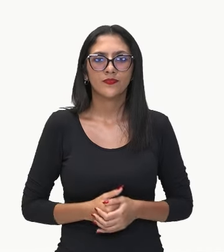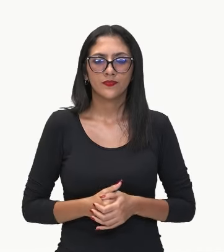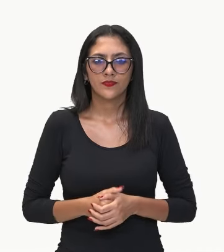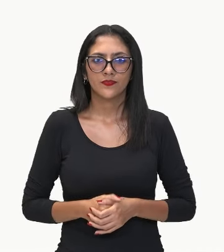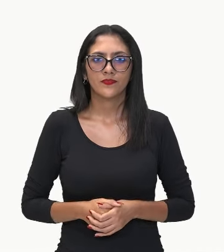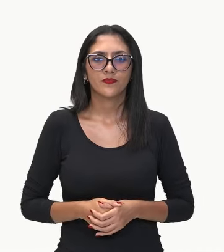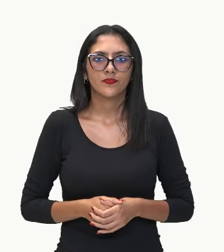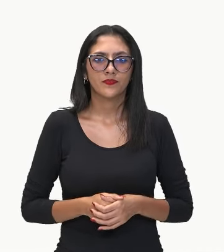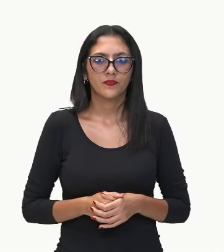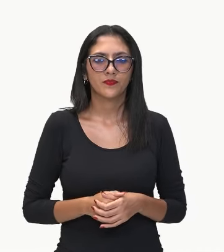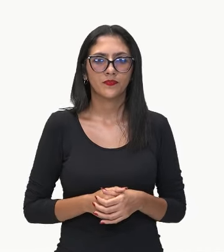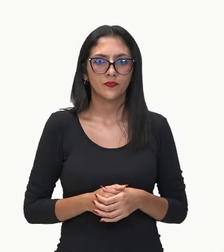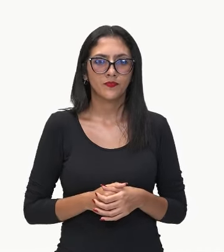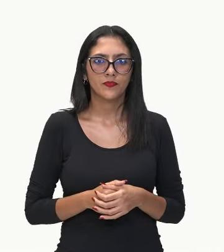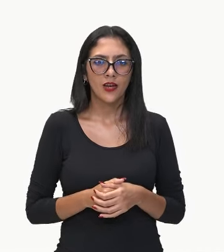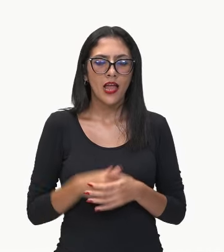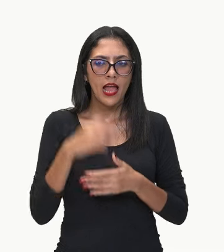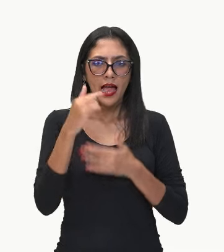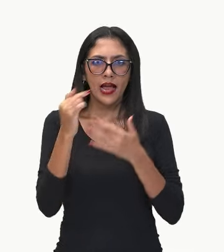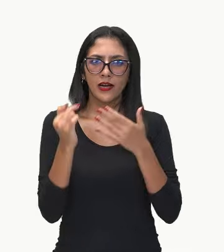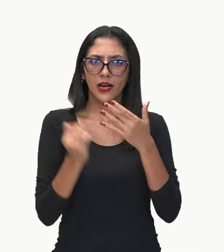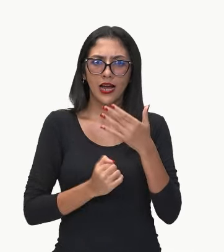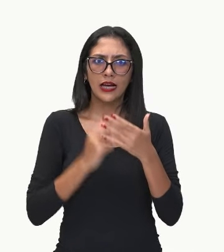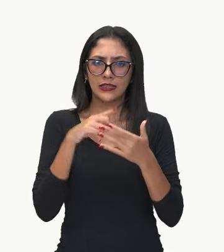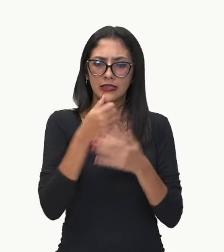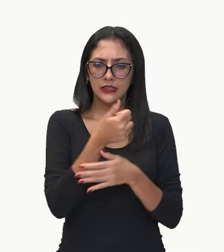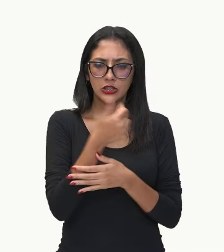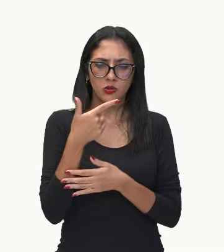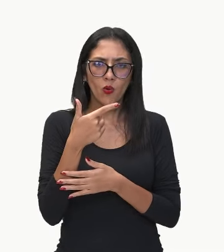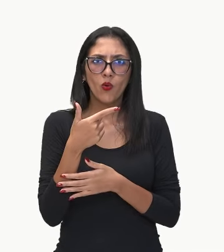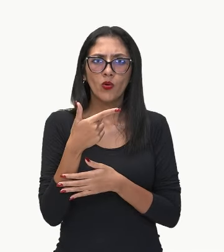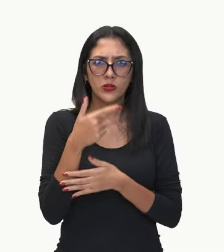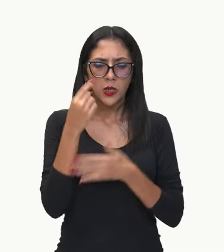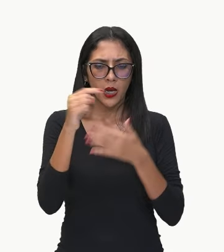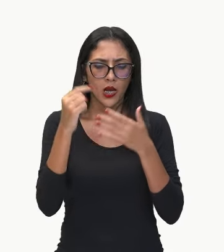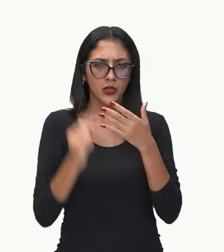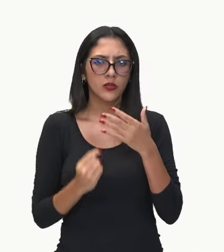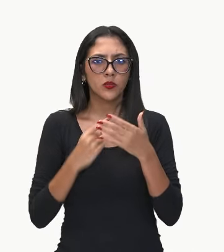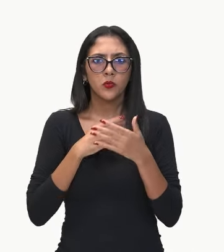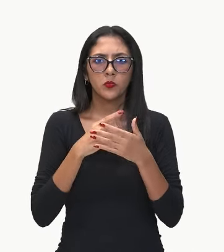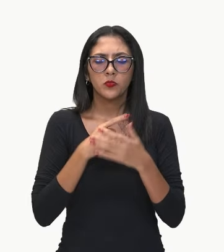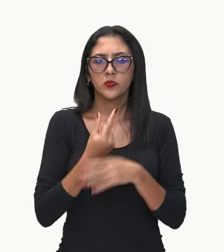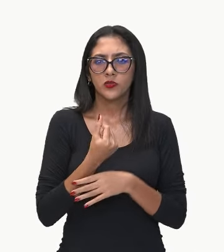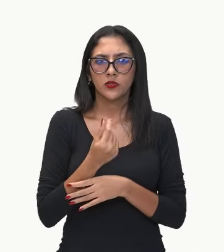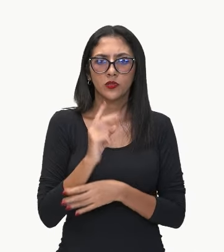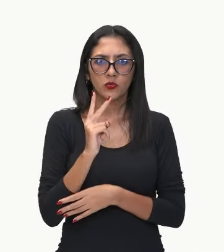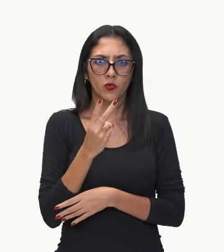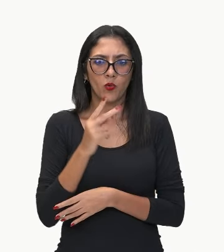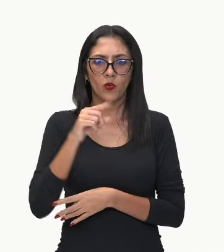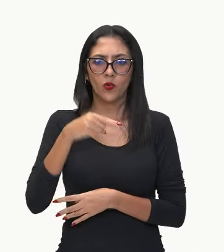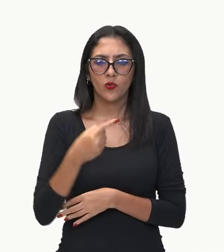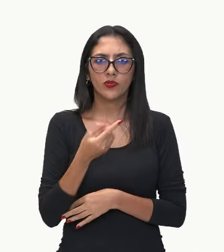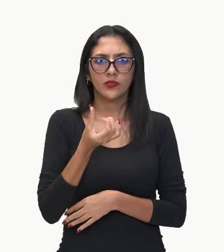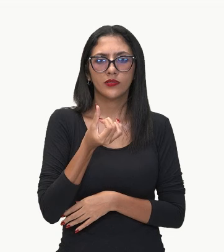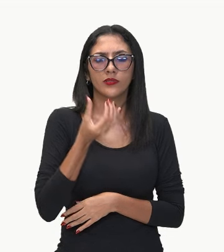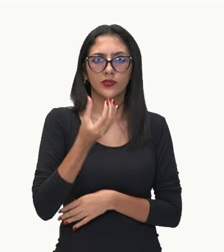Onde cada garrafa custa R$ 2,60.